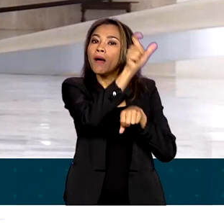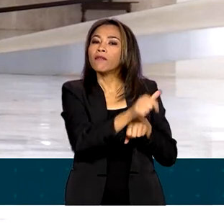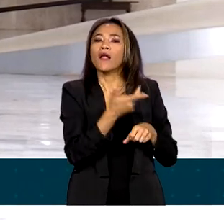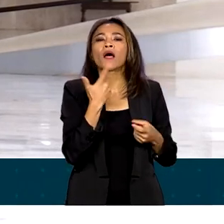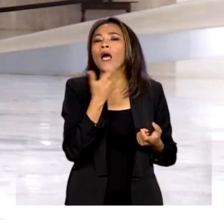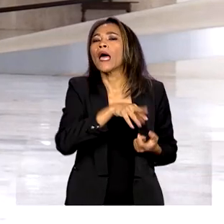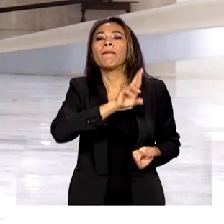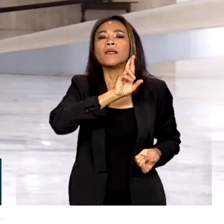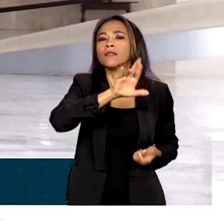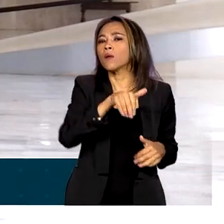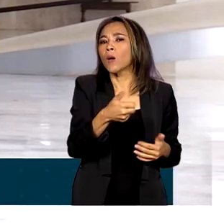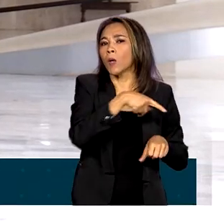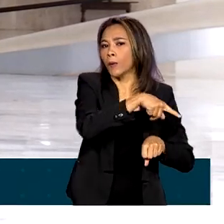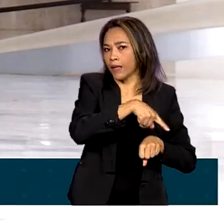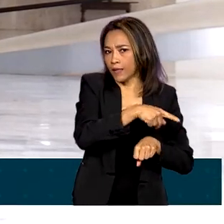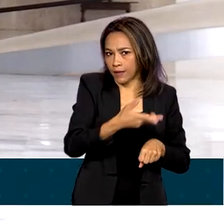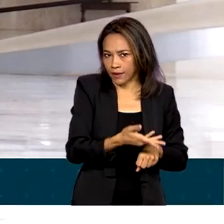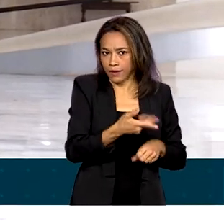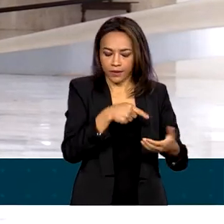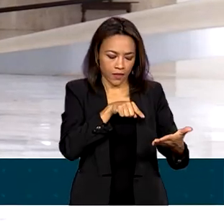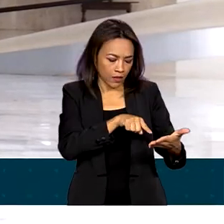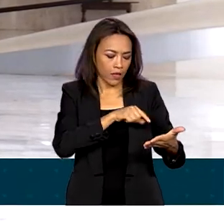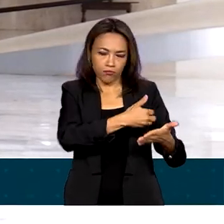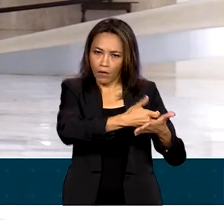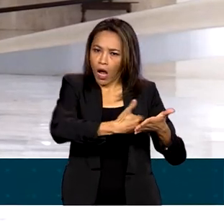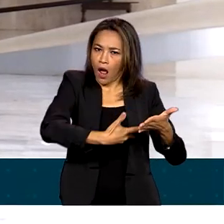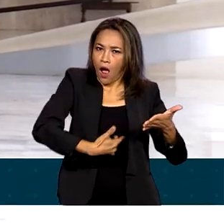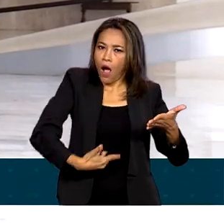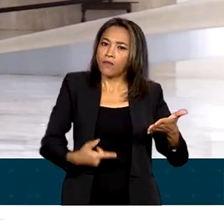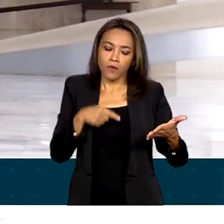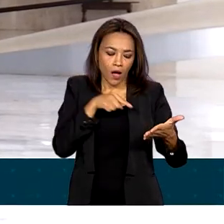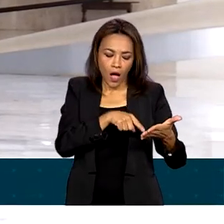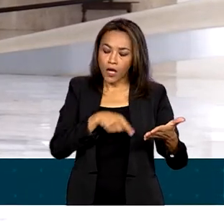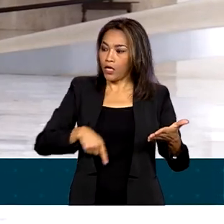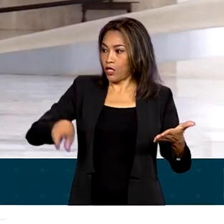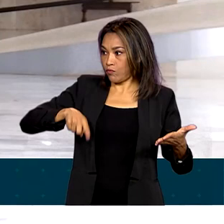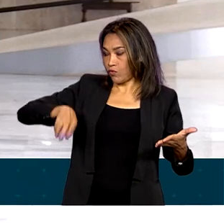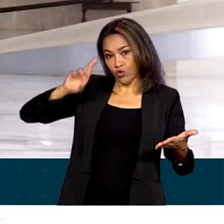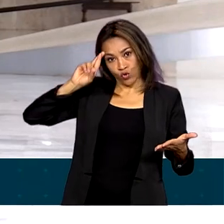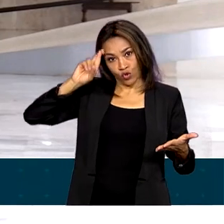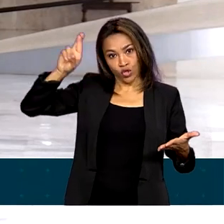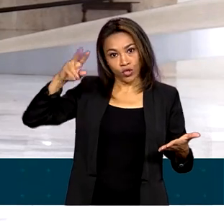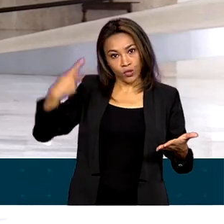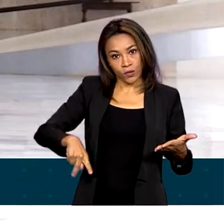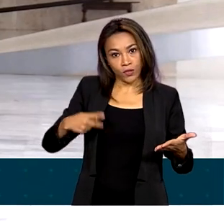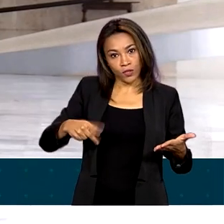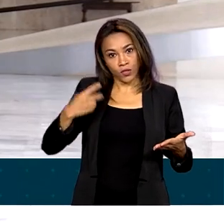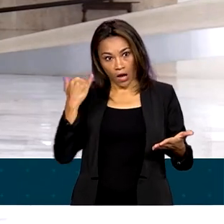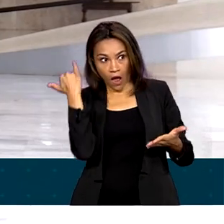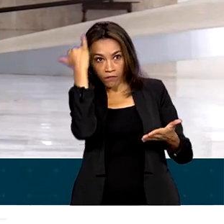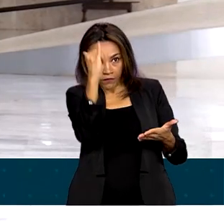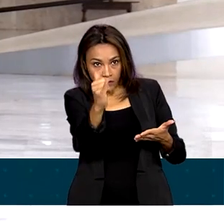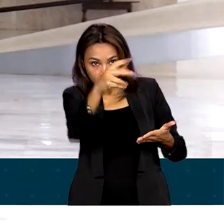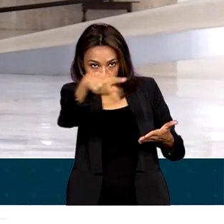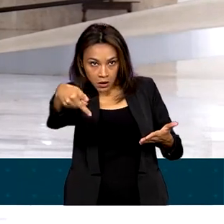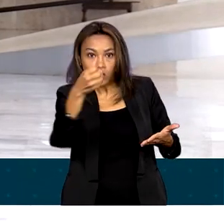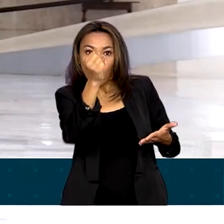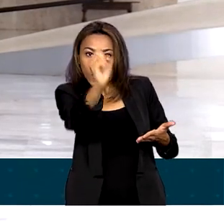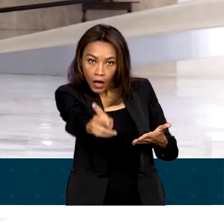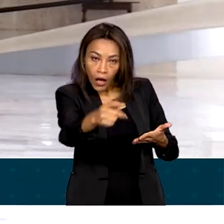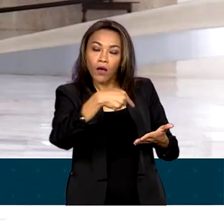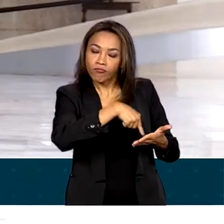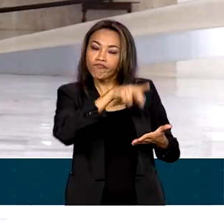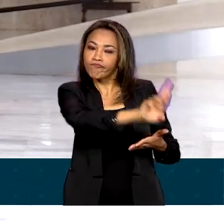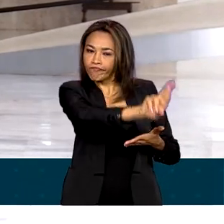país. E ao recebê-la, o presidente da República indica ao chefe de Estado do país do embaixador que o reconhece